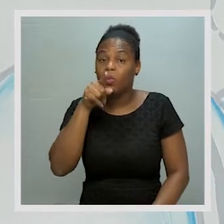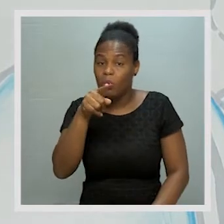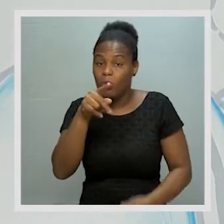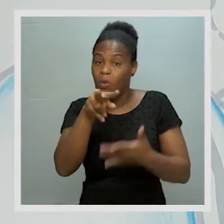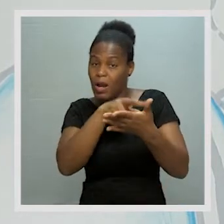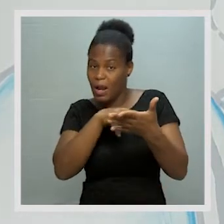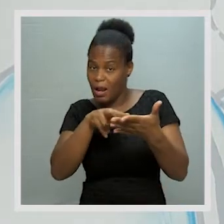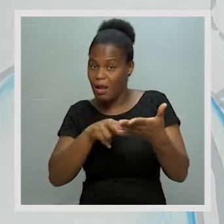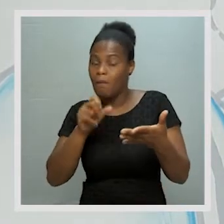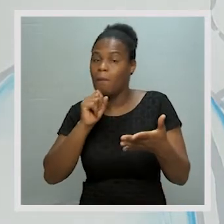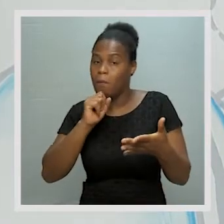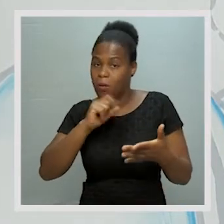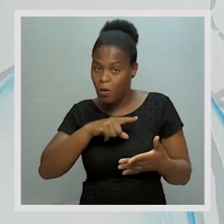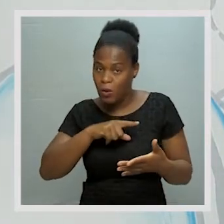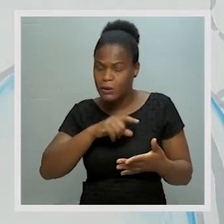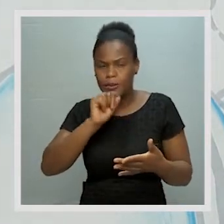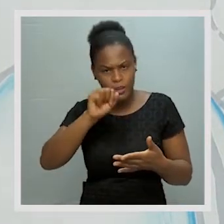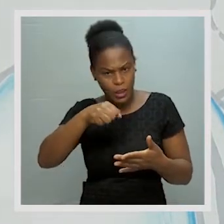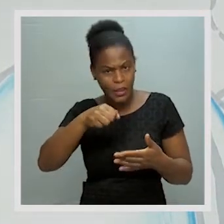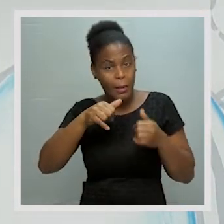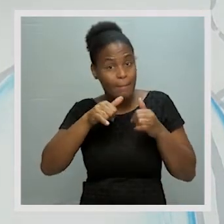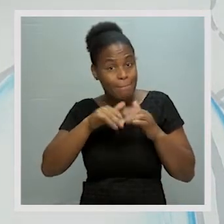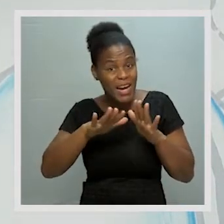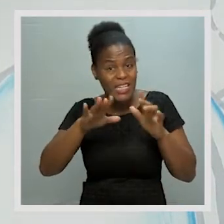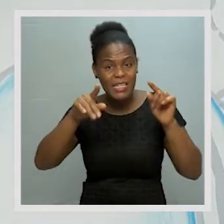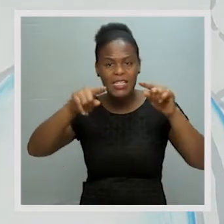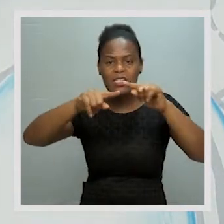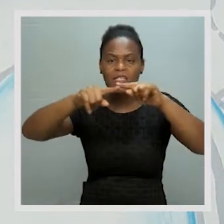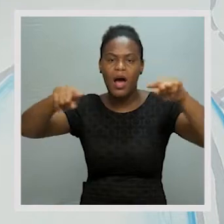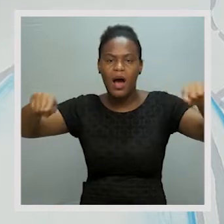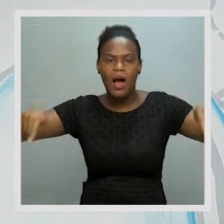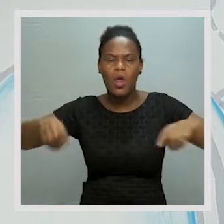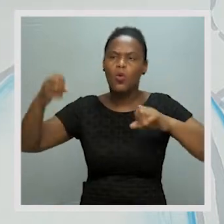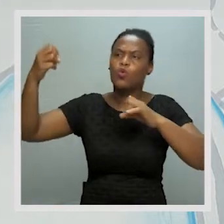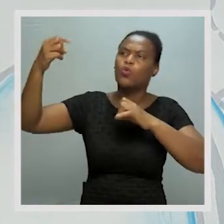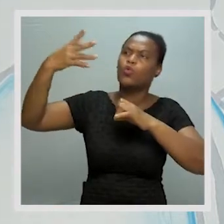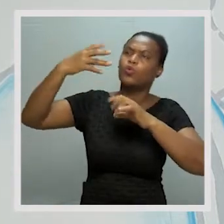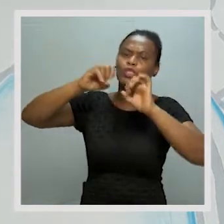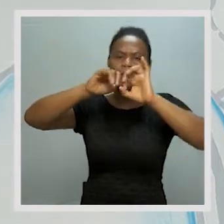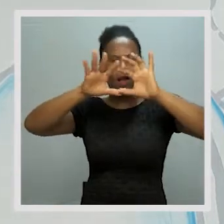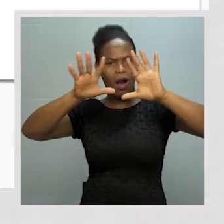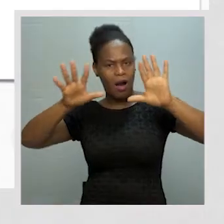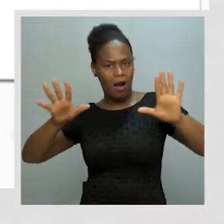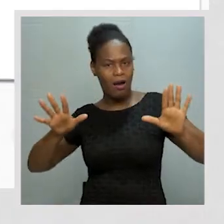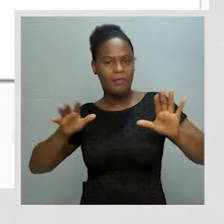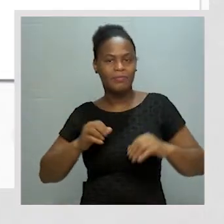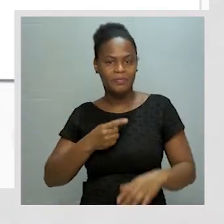podem ler, sim, perfeitamente, mas numa sala bem iluminada.